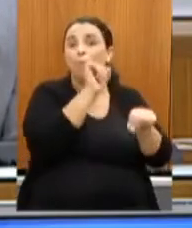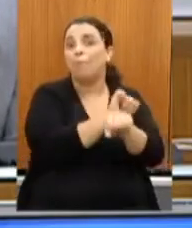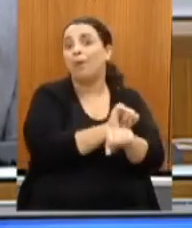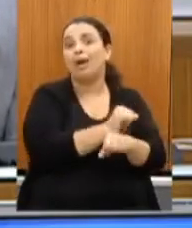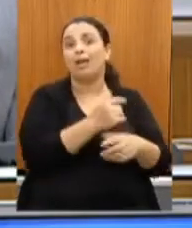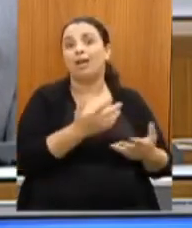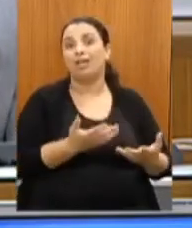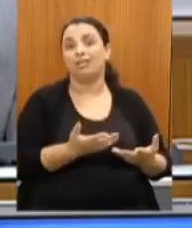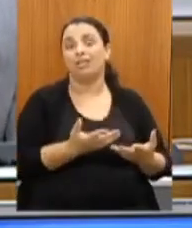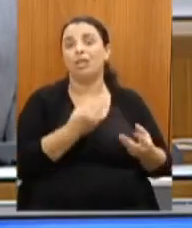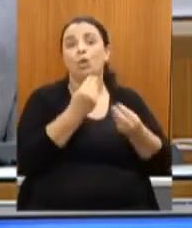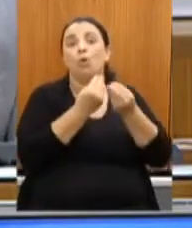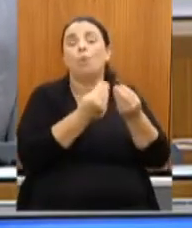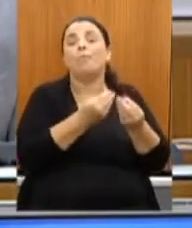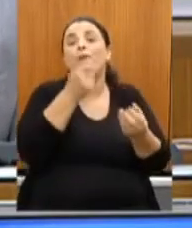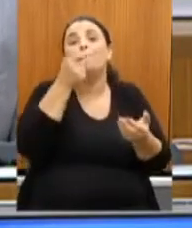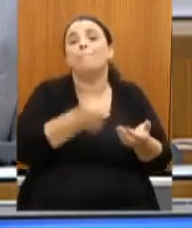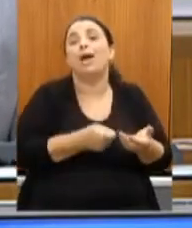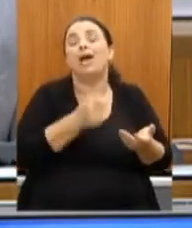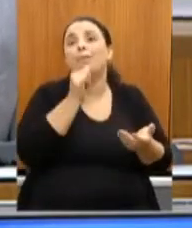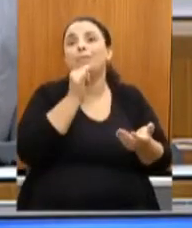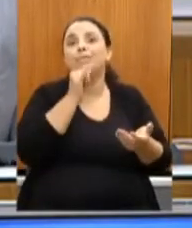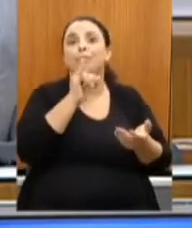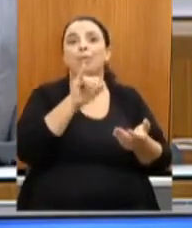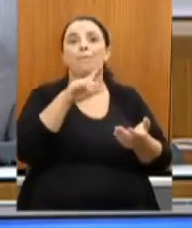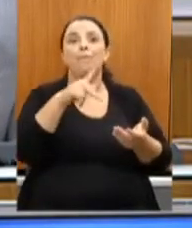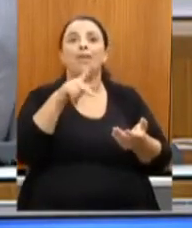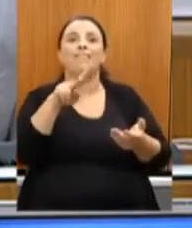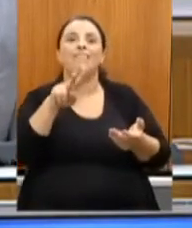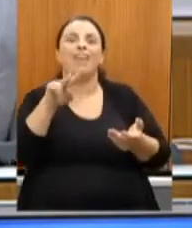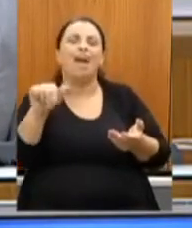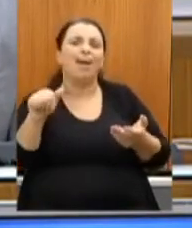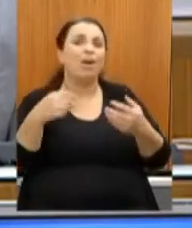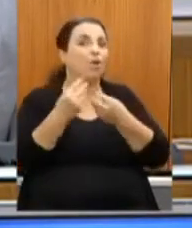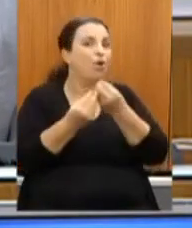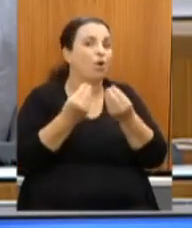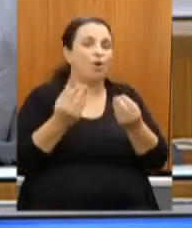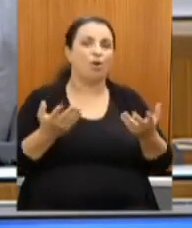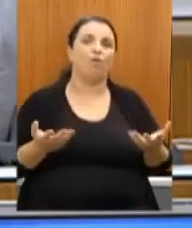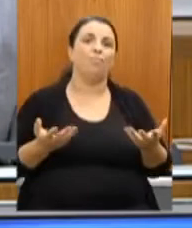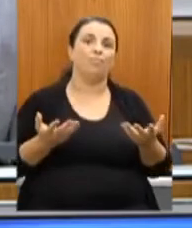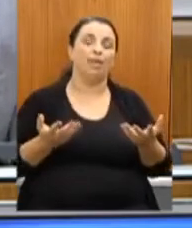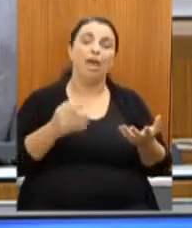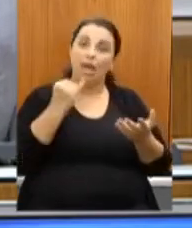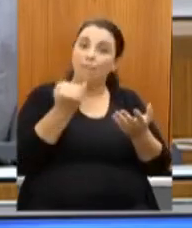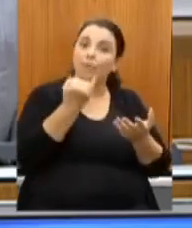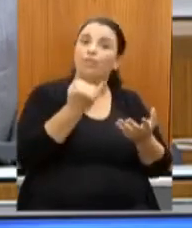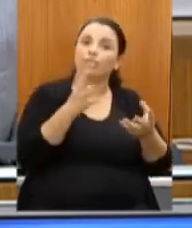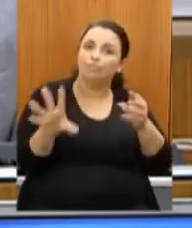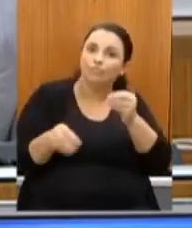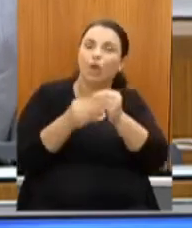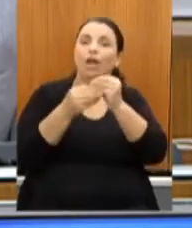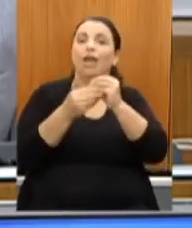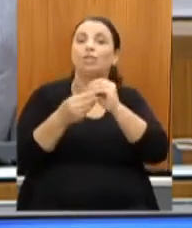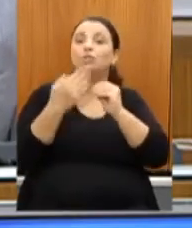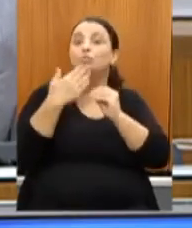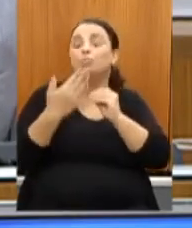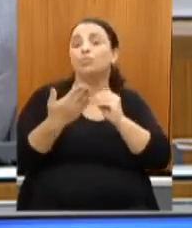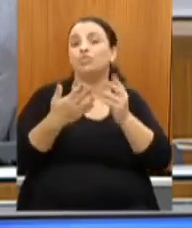permite que não pague, então, é importante colocar isso no requerimento, as CNDs serem